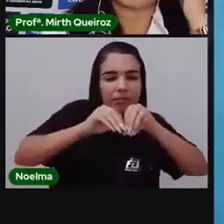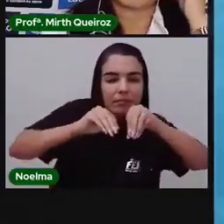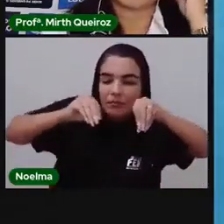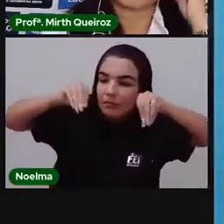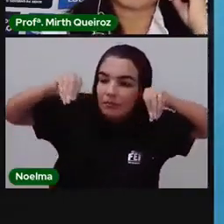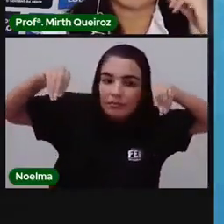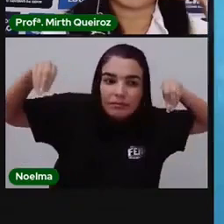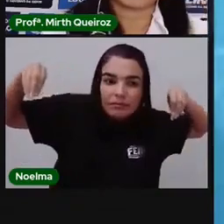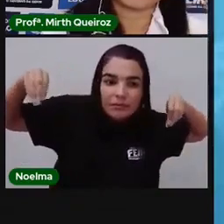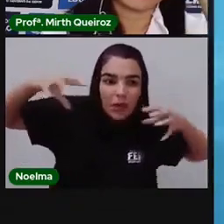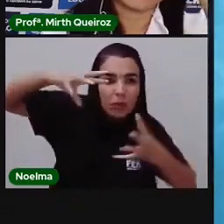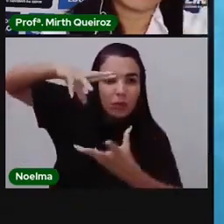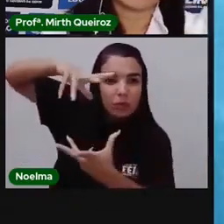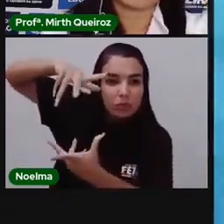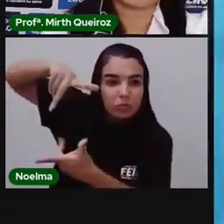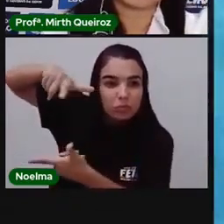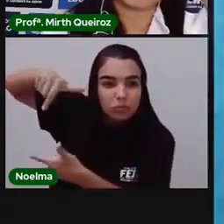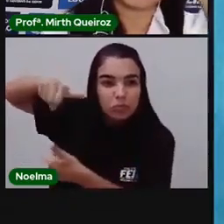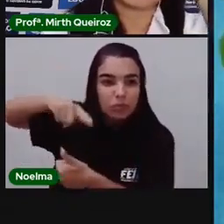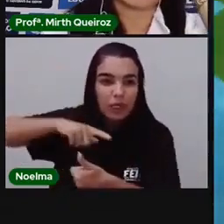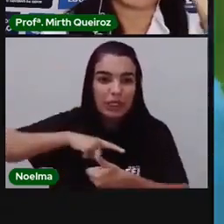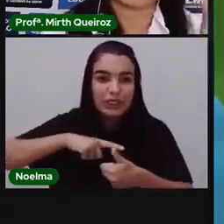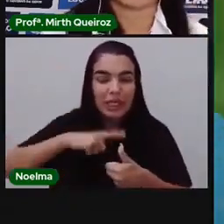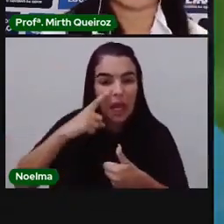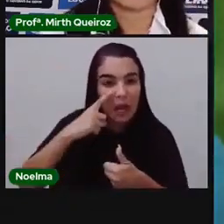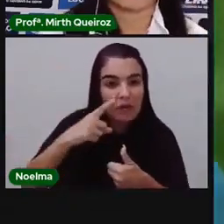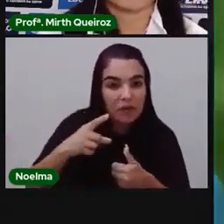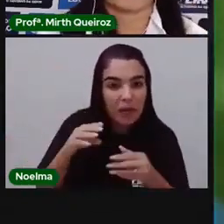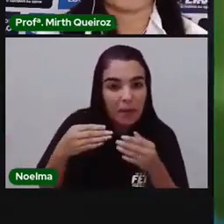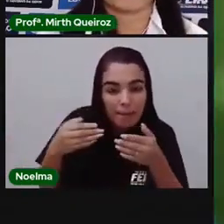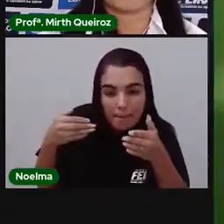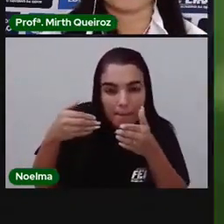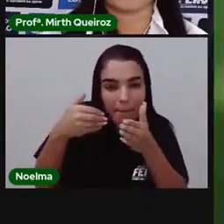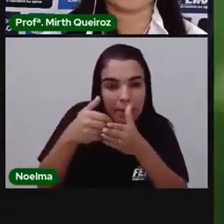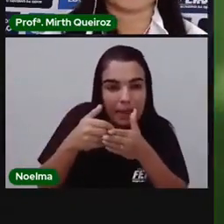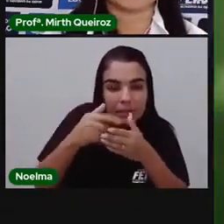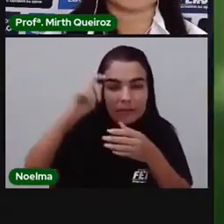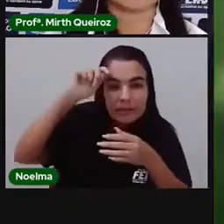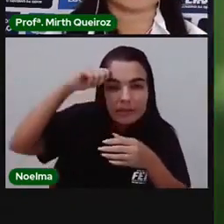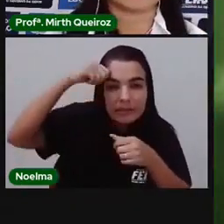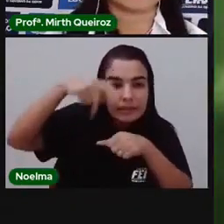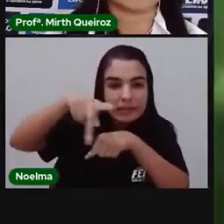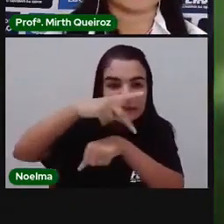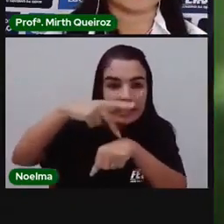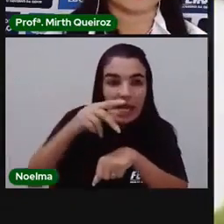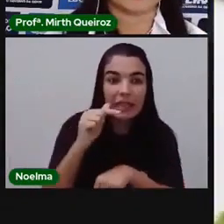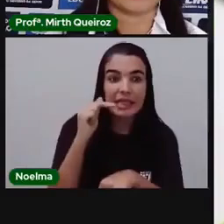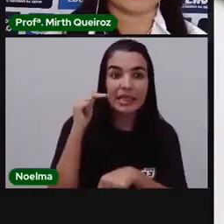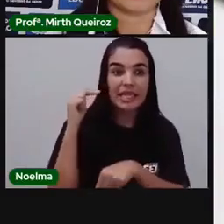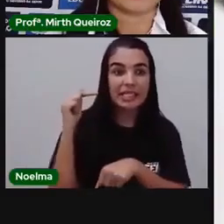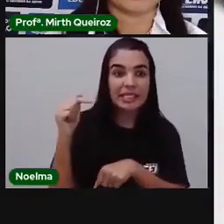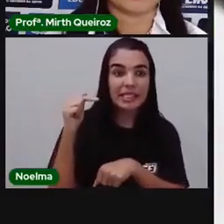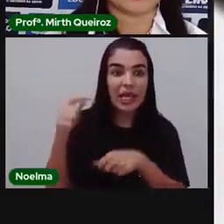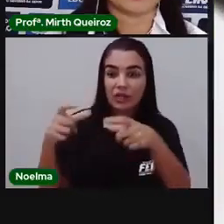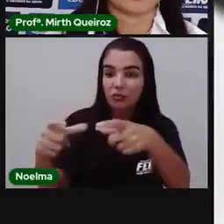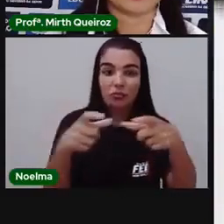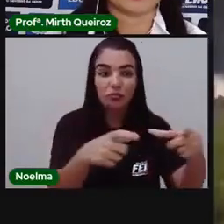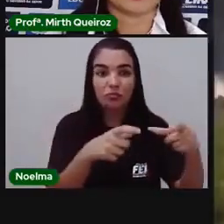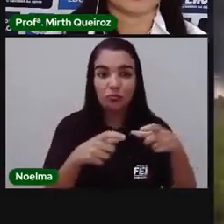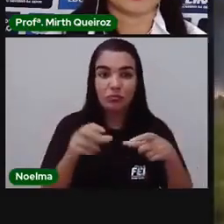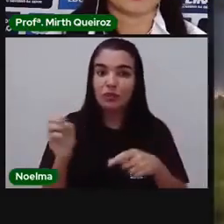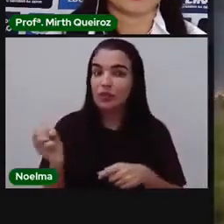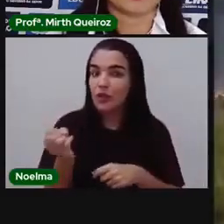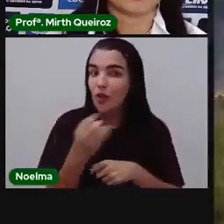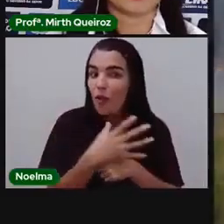Graças à grande extensão territorial do Brasil, podemos encontrar sete biomas no nosso país. A Amazônia,